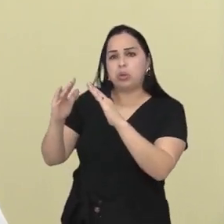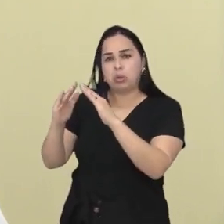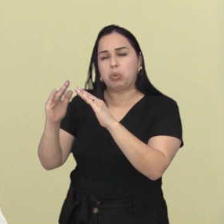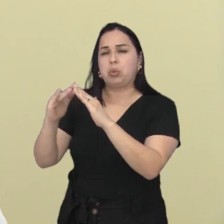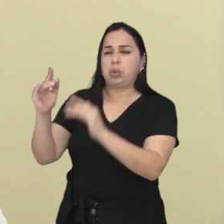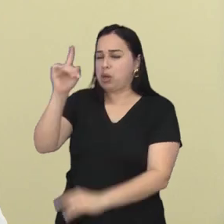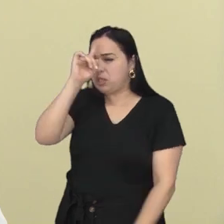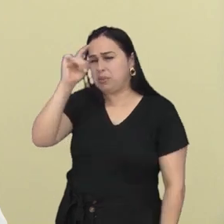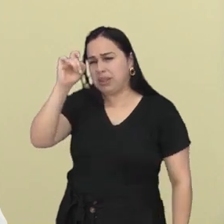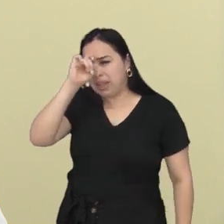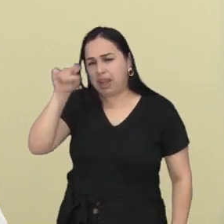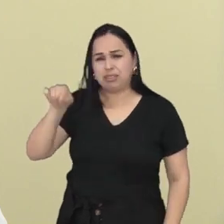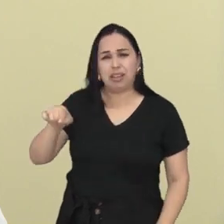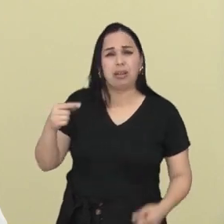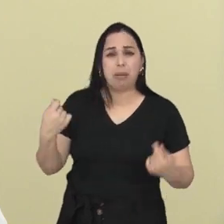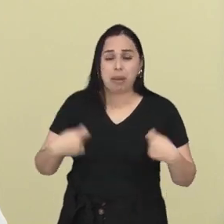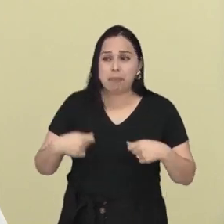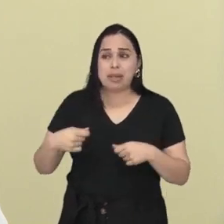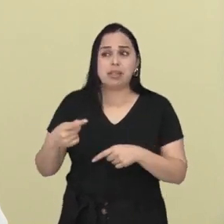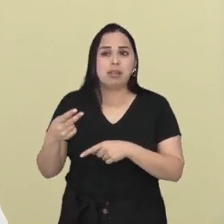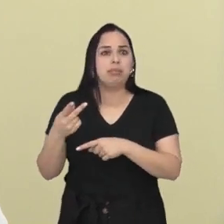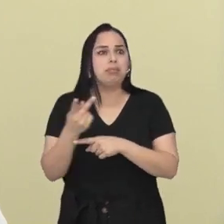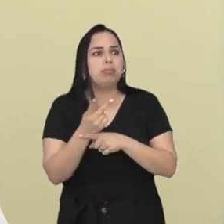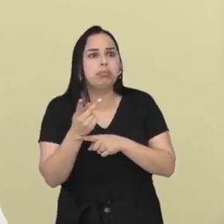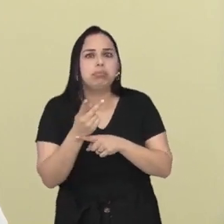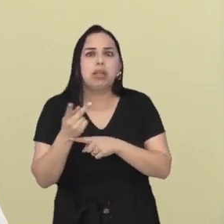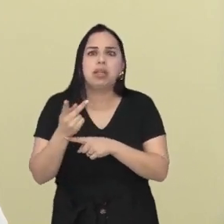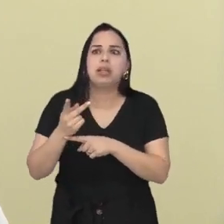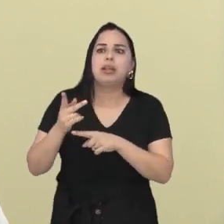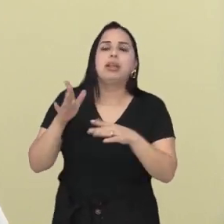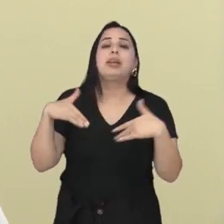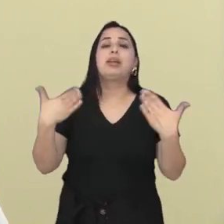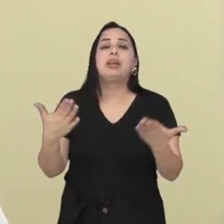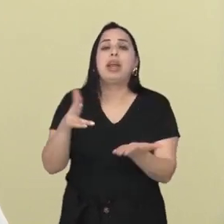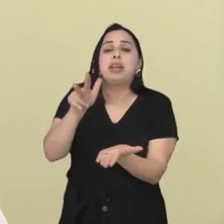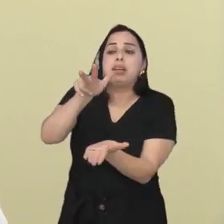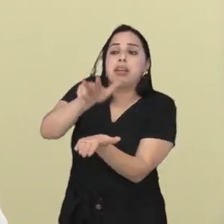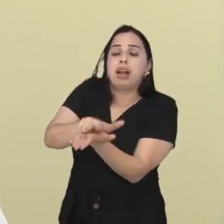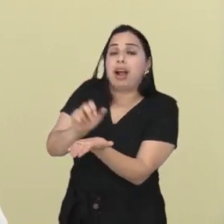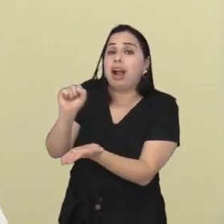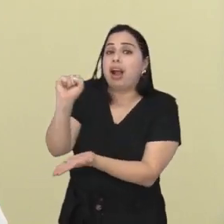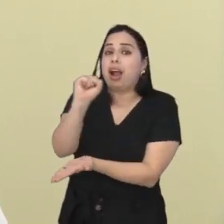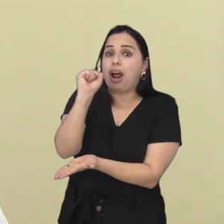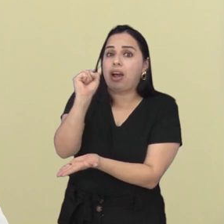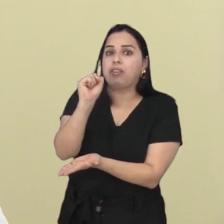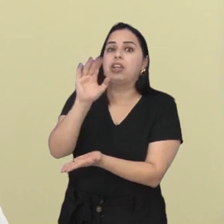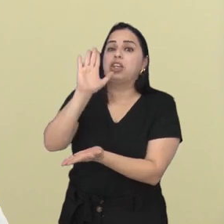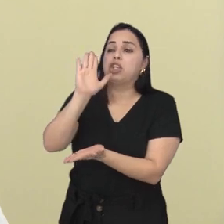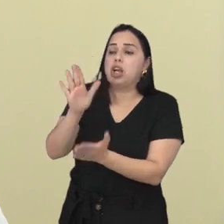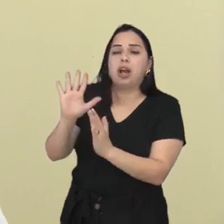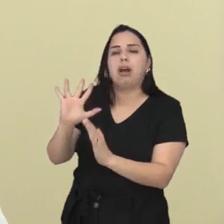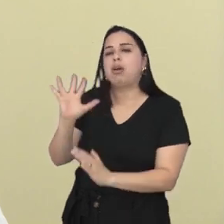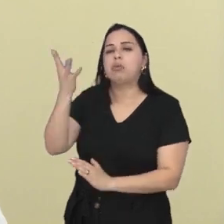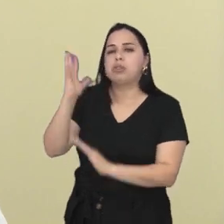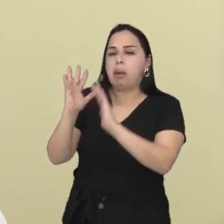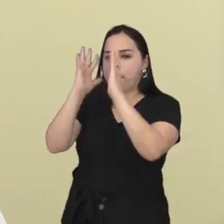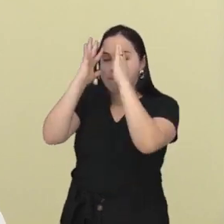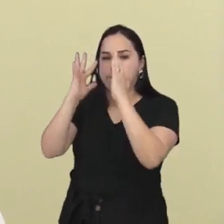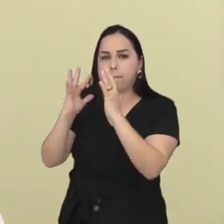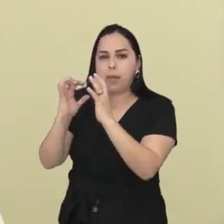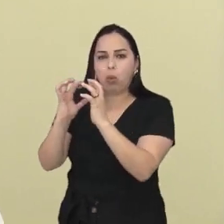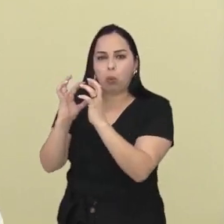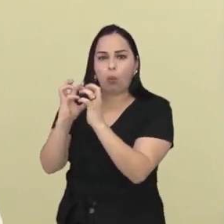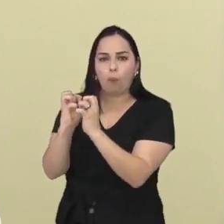Saber, digamos, monitorizar os pacientes que estão internados graves, que entraram em morte